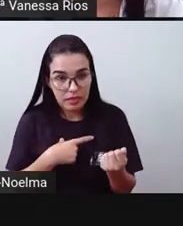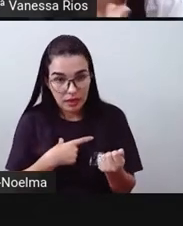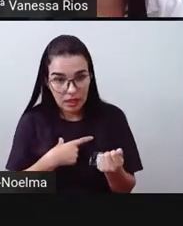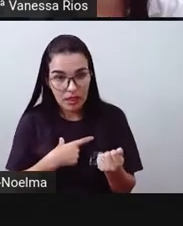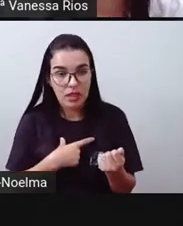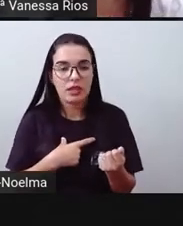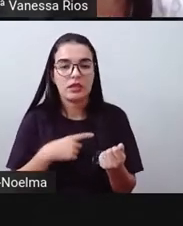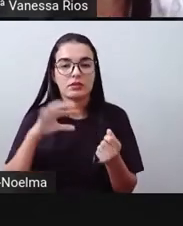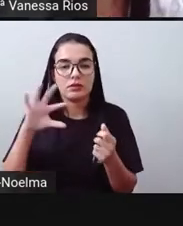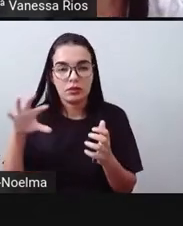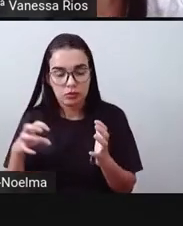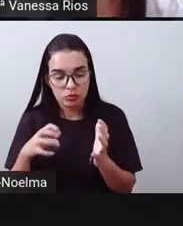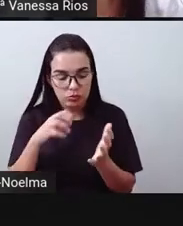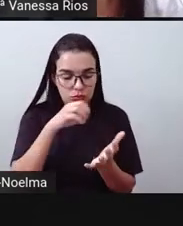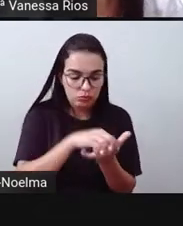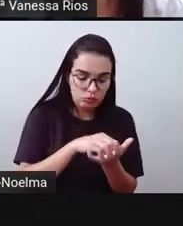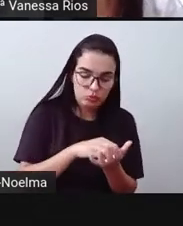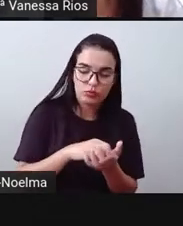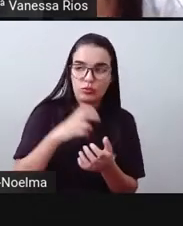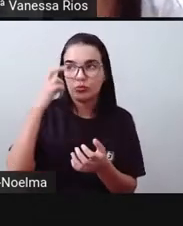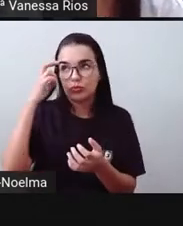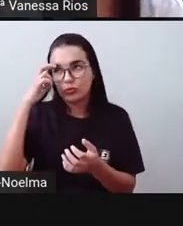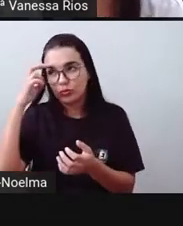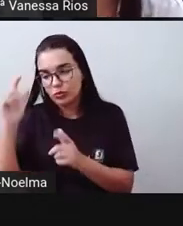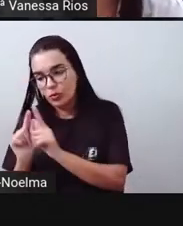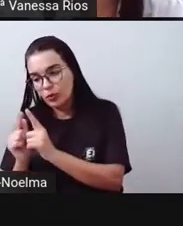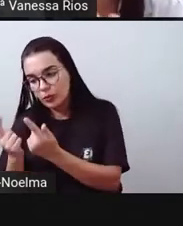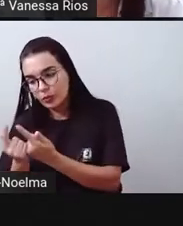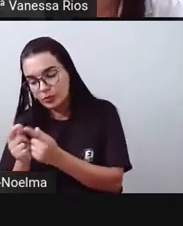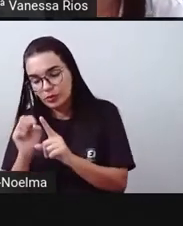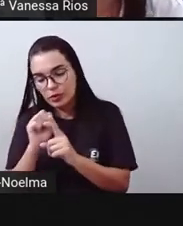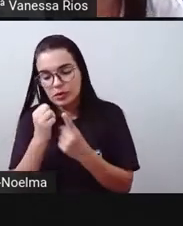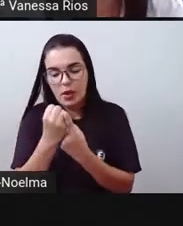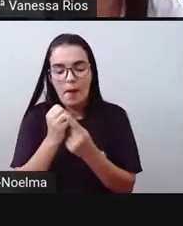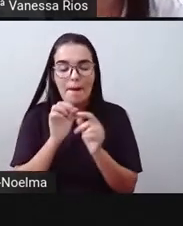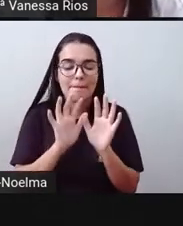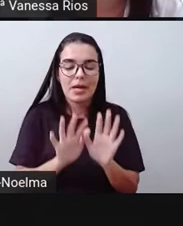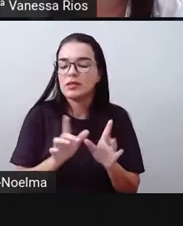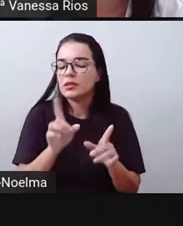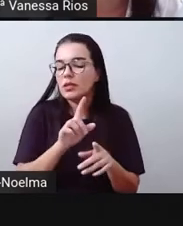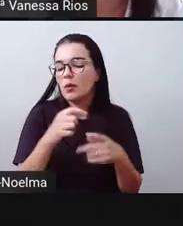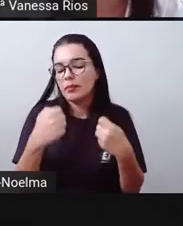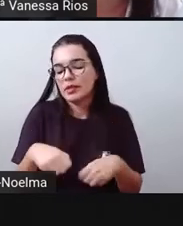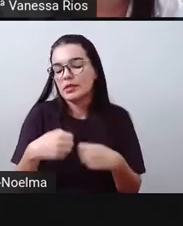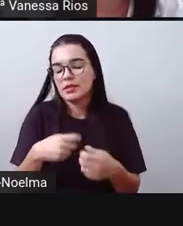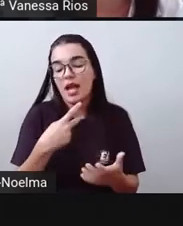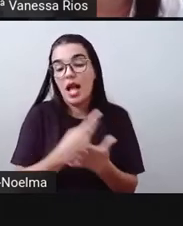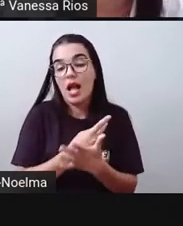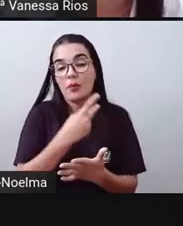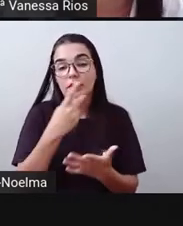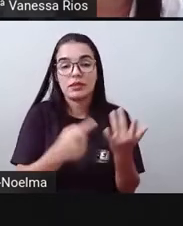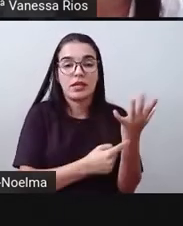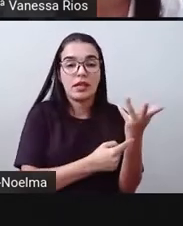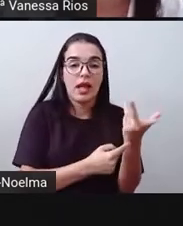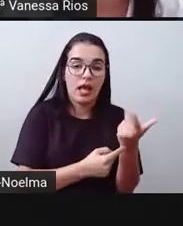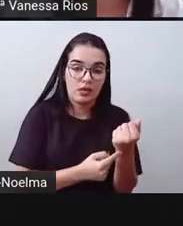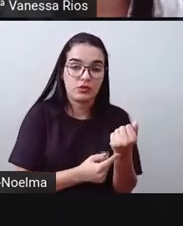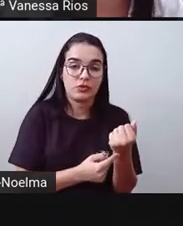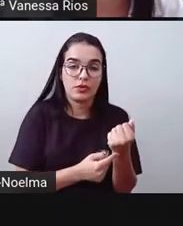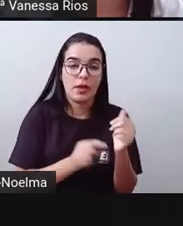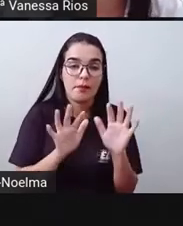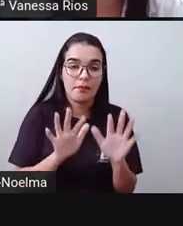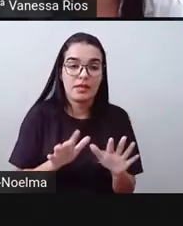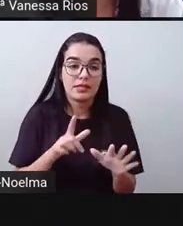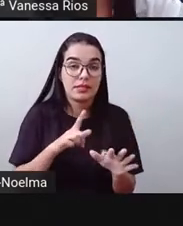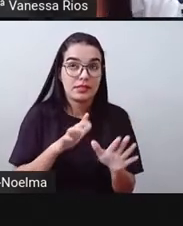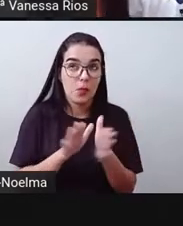vão compor a cultura de determinado grupo social, mas não vão acontecer de forma artística. Mas quando